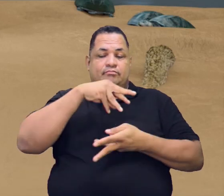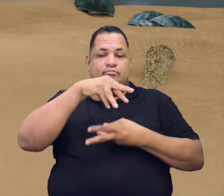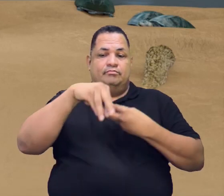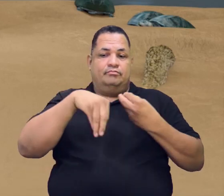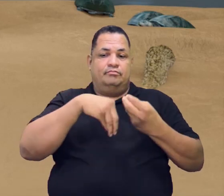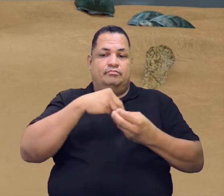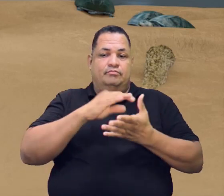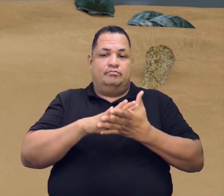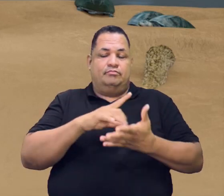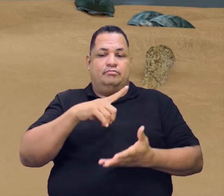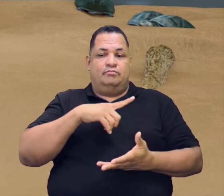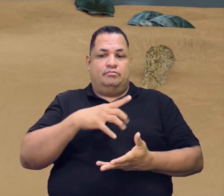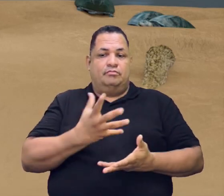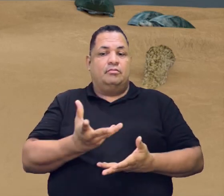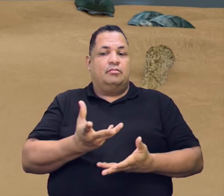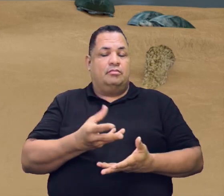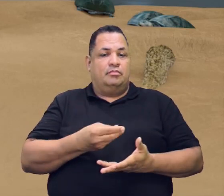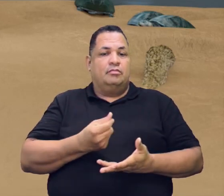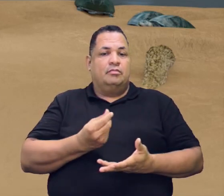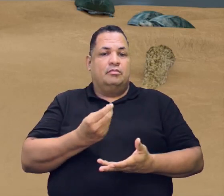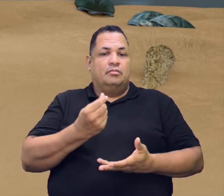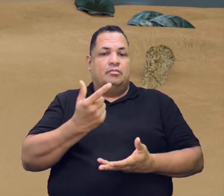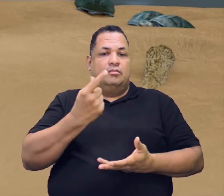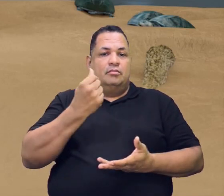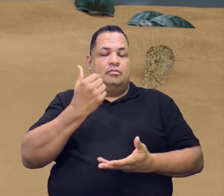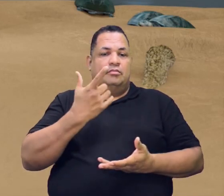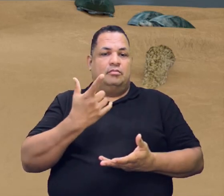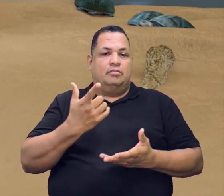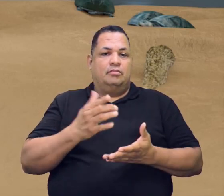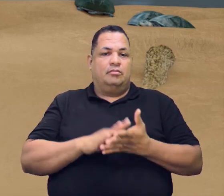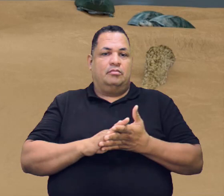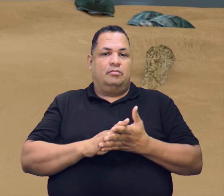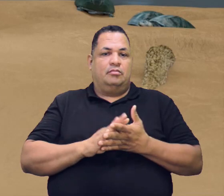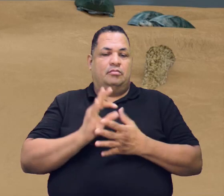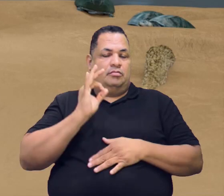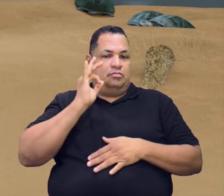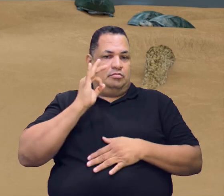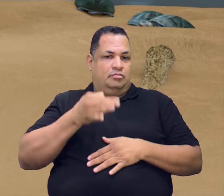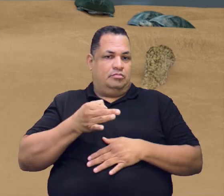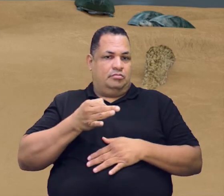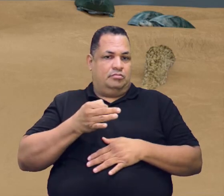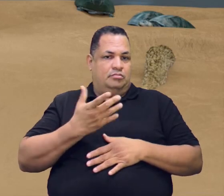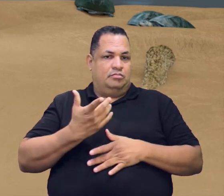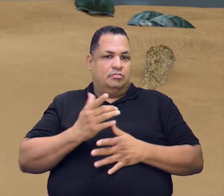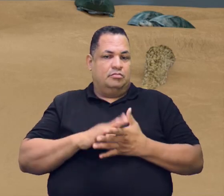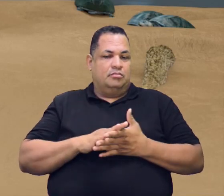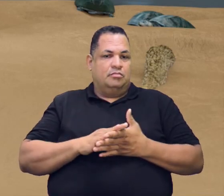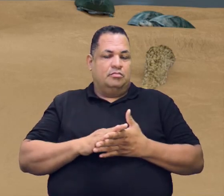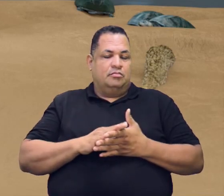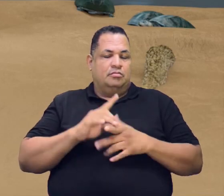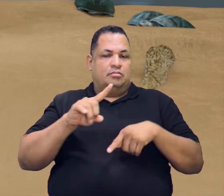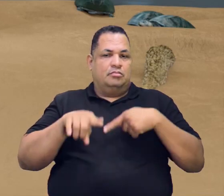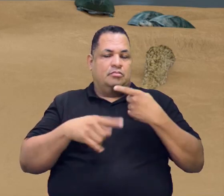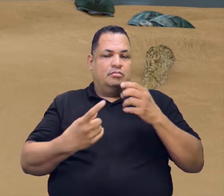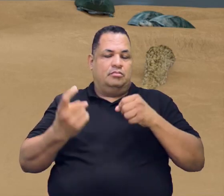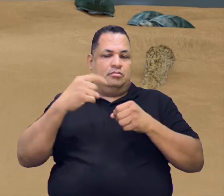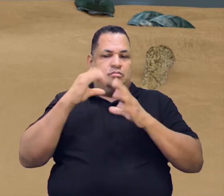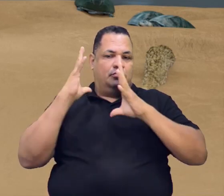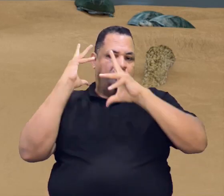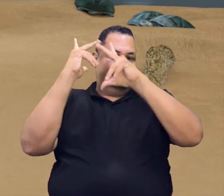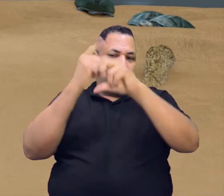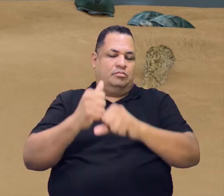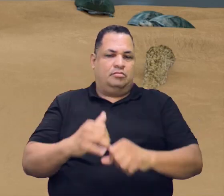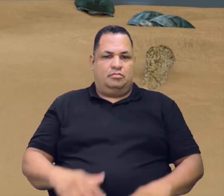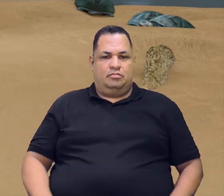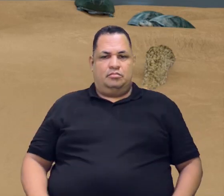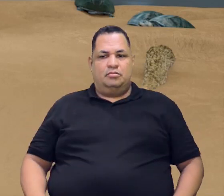envolvido ou que ganhe dinheiro através de algo lícito ou ilícito. Daqui a pouco eu volto pra revisá